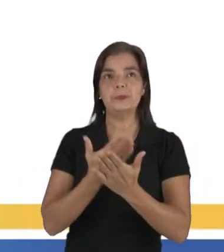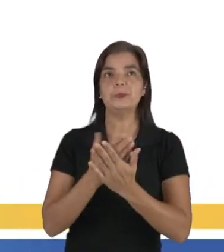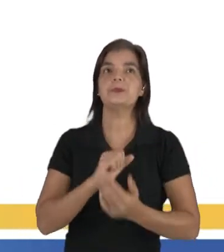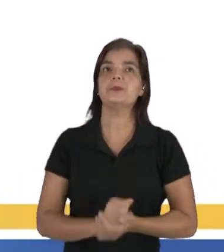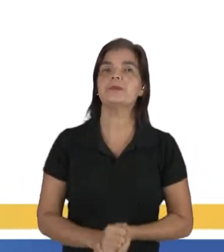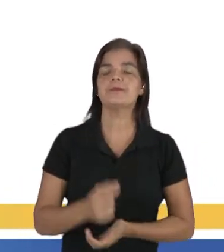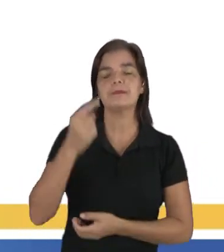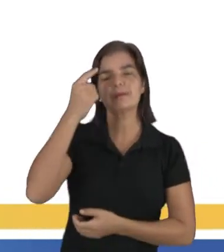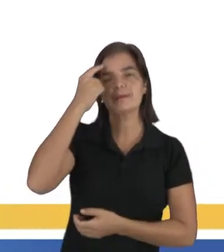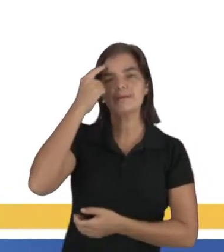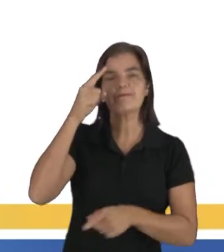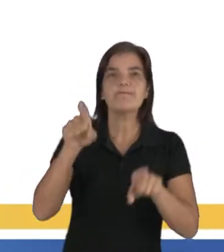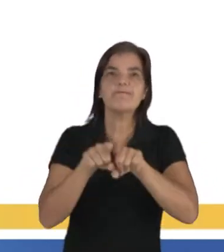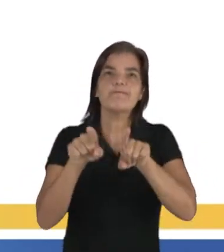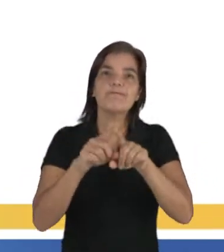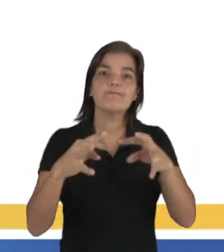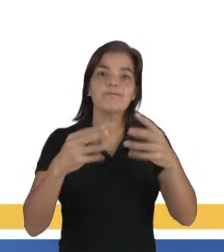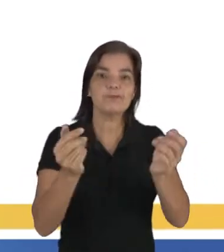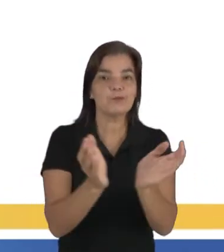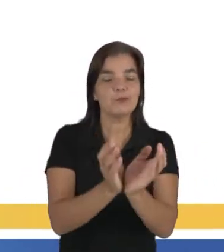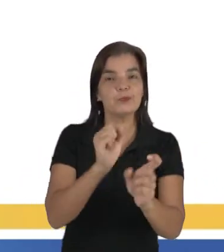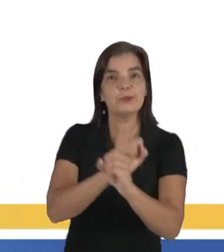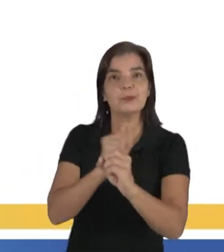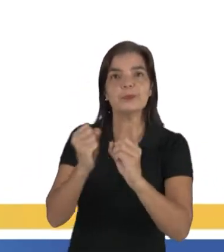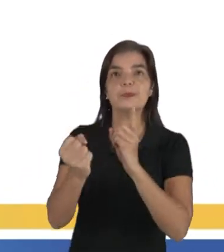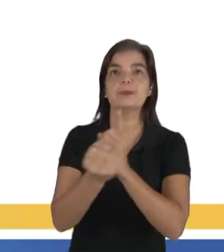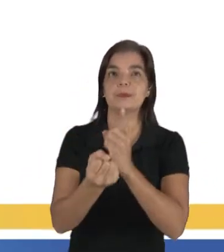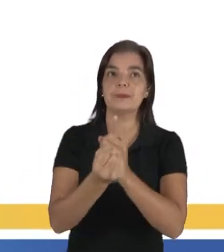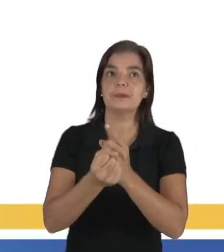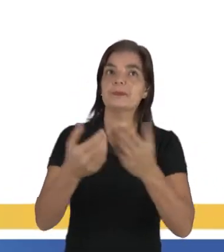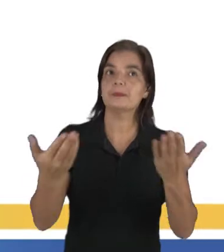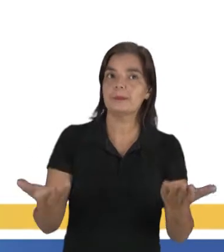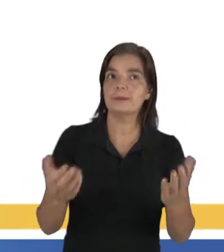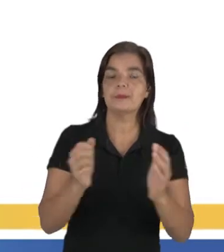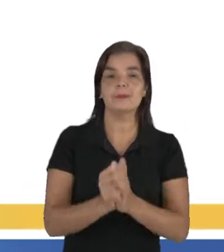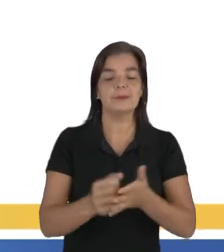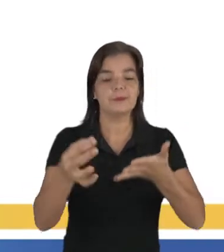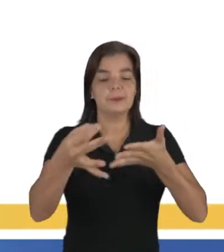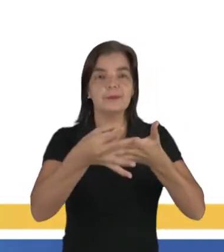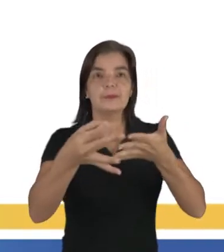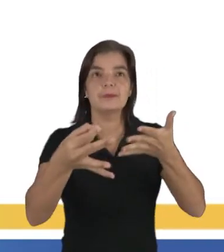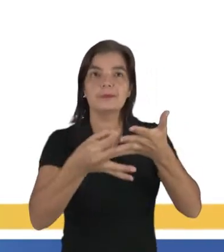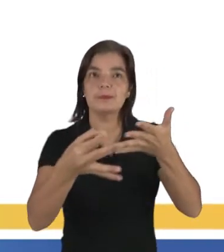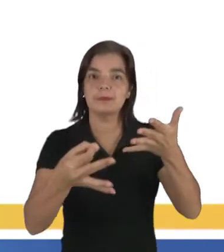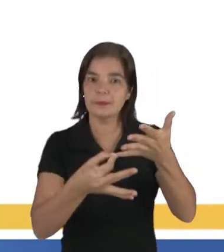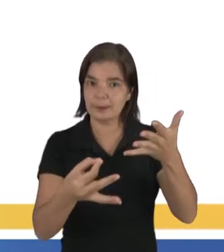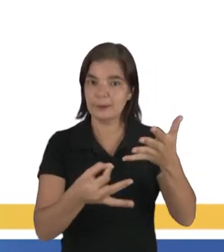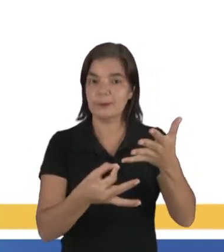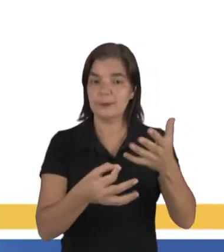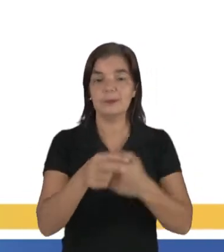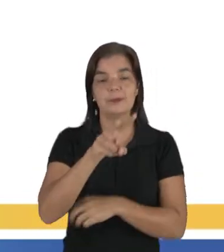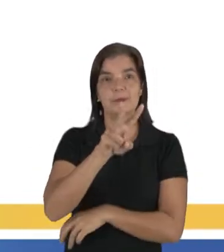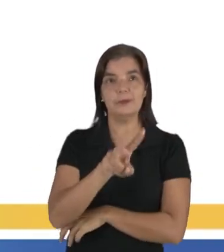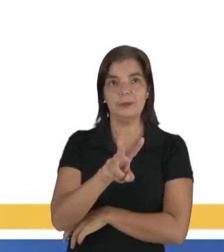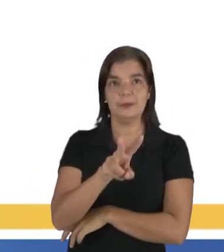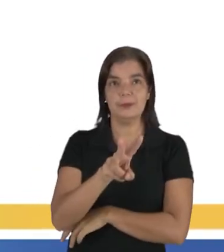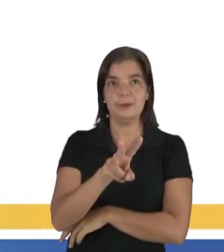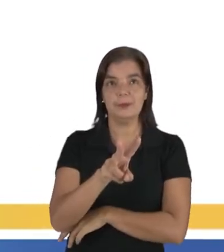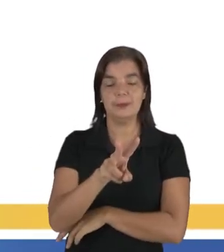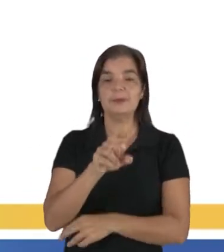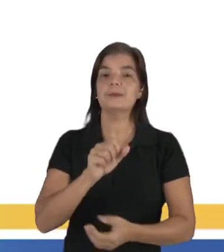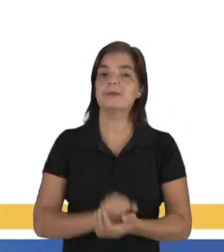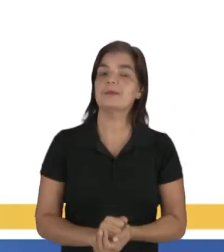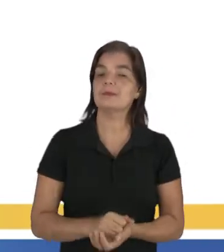com reflexos para dentro do grupo social. Diante disso, classifique como